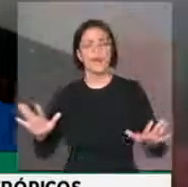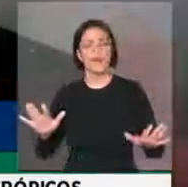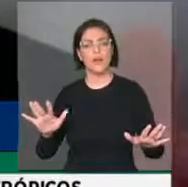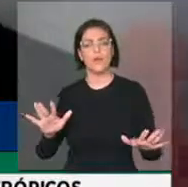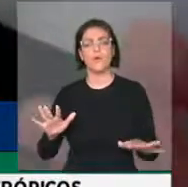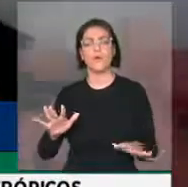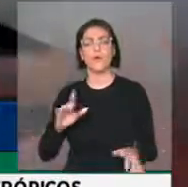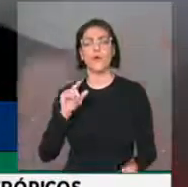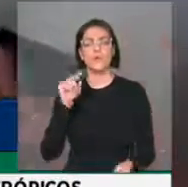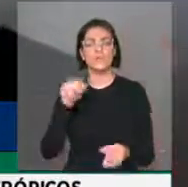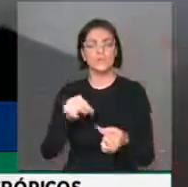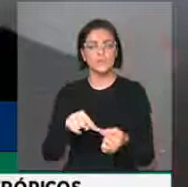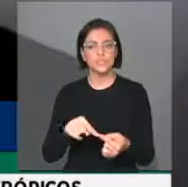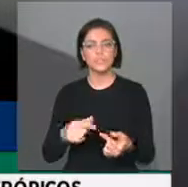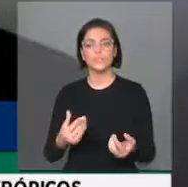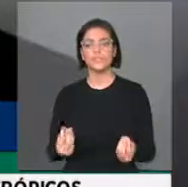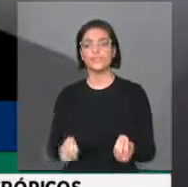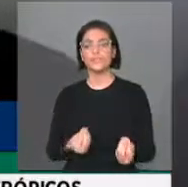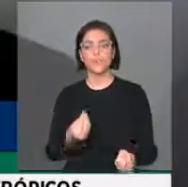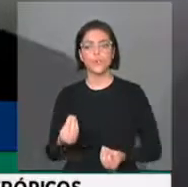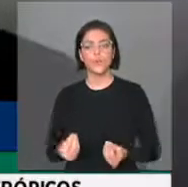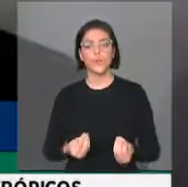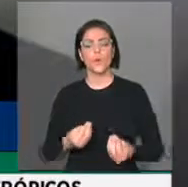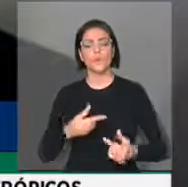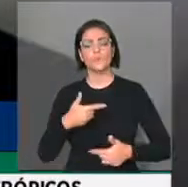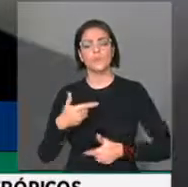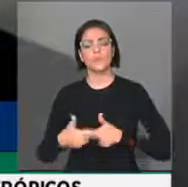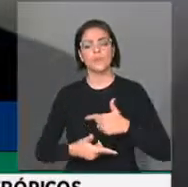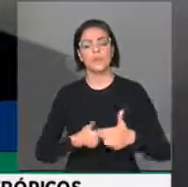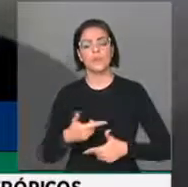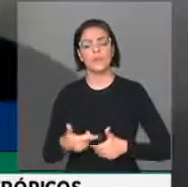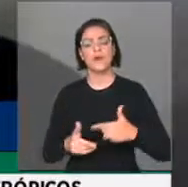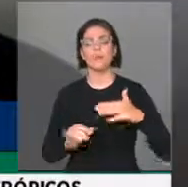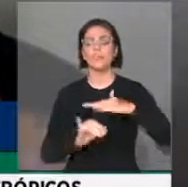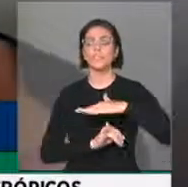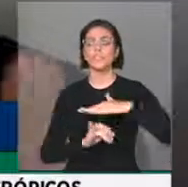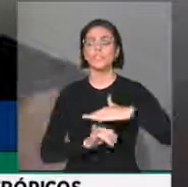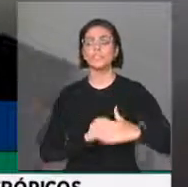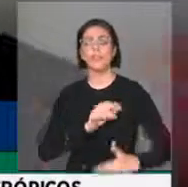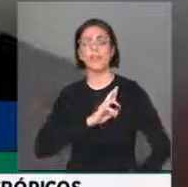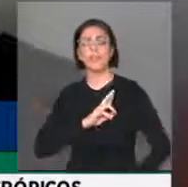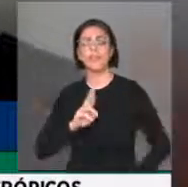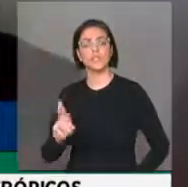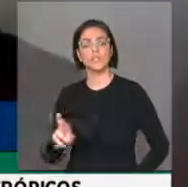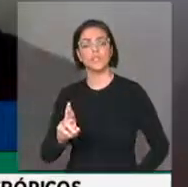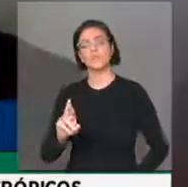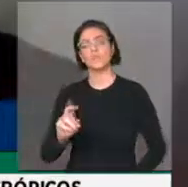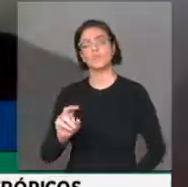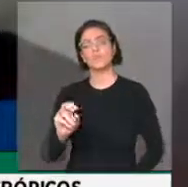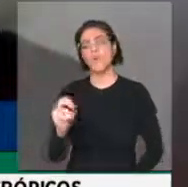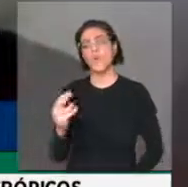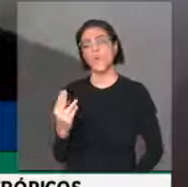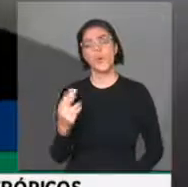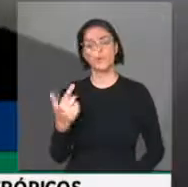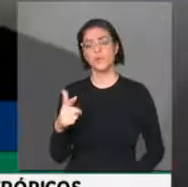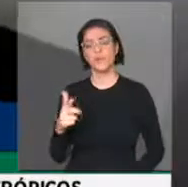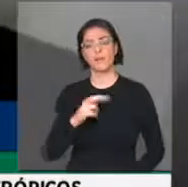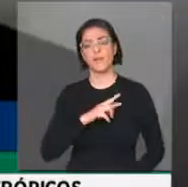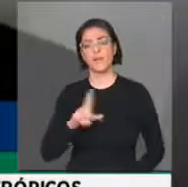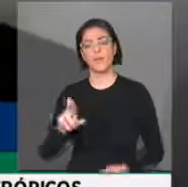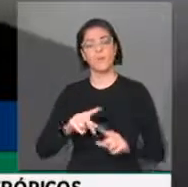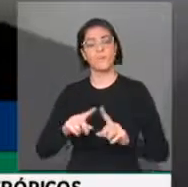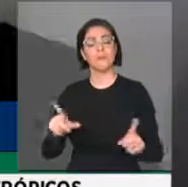e das ações de uma instituição religiosa, ou não, mas que exerce a filantropia, de